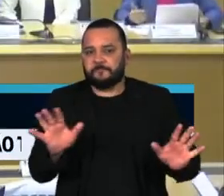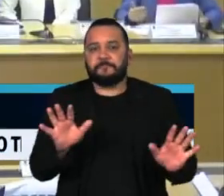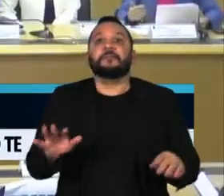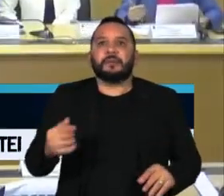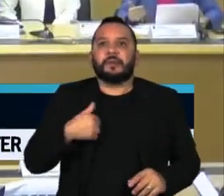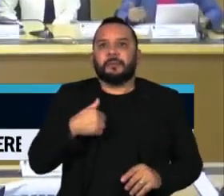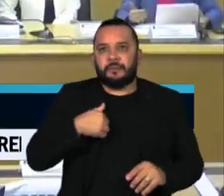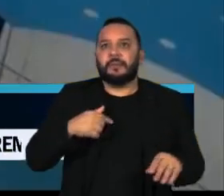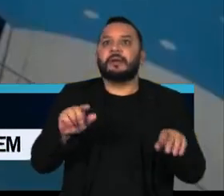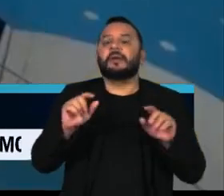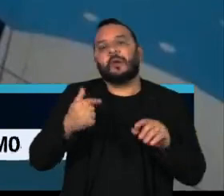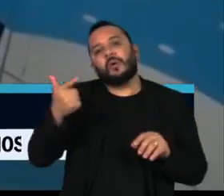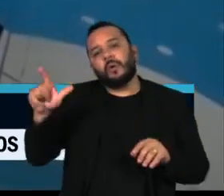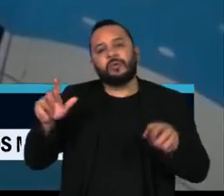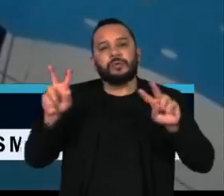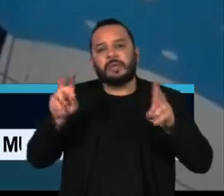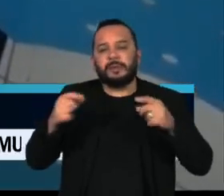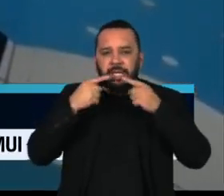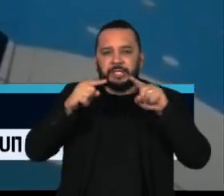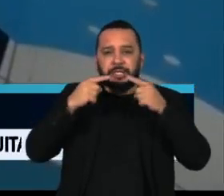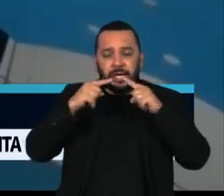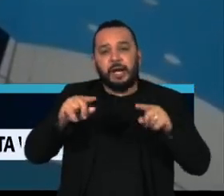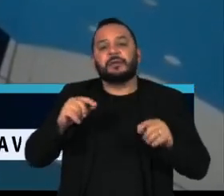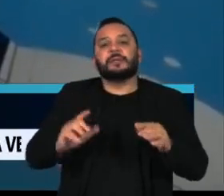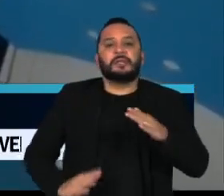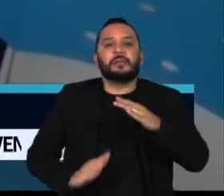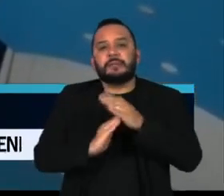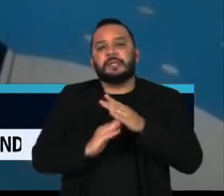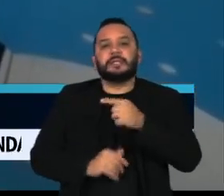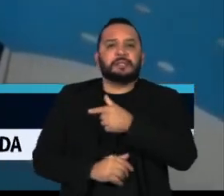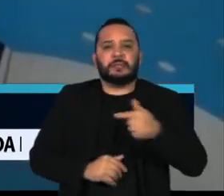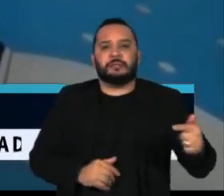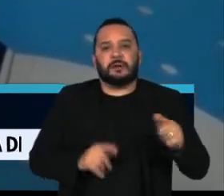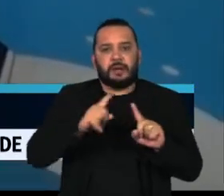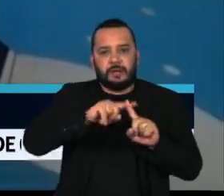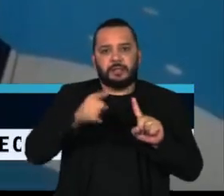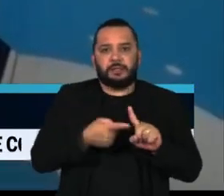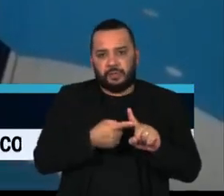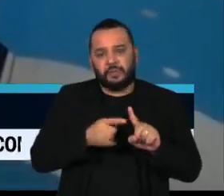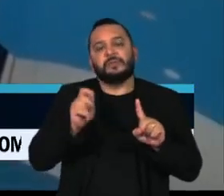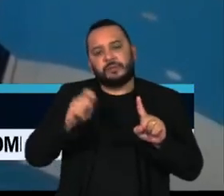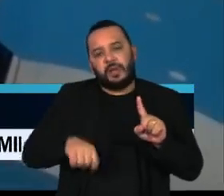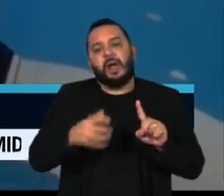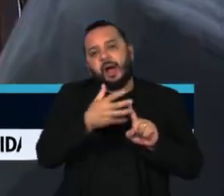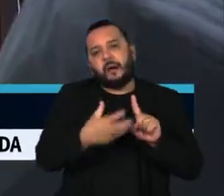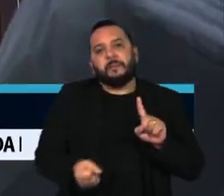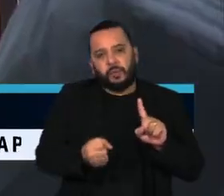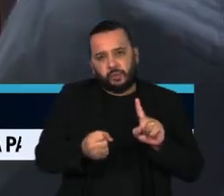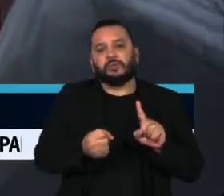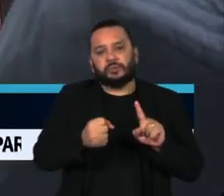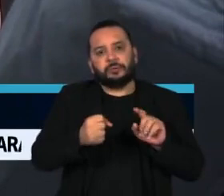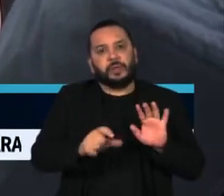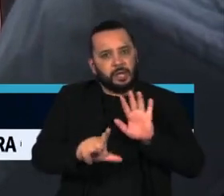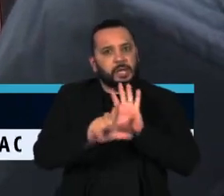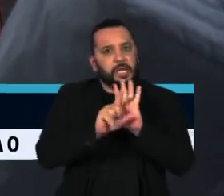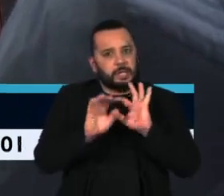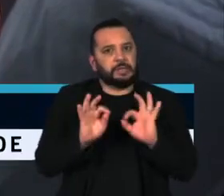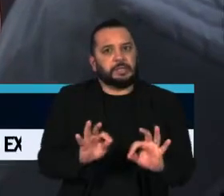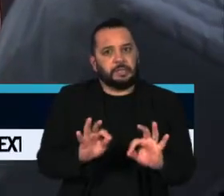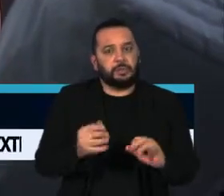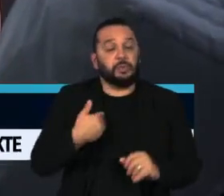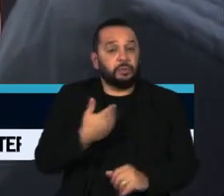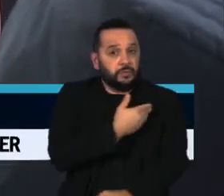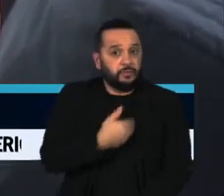especialistas é a definição de um limite de semanas de gestação para a realização do aborto legal, segundo o